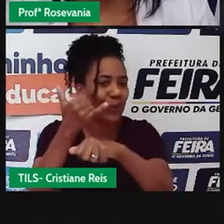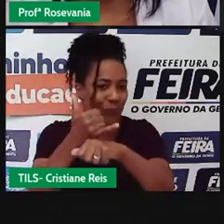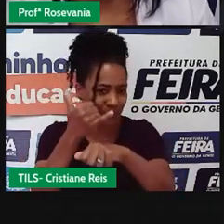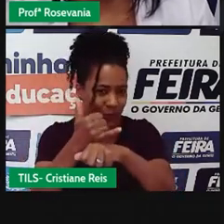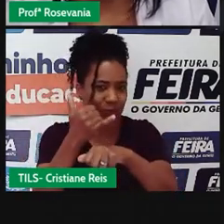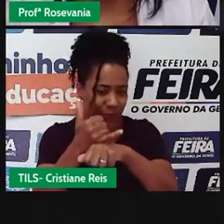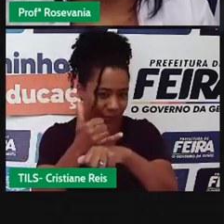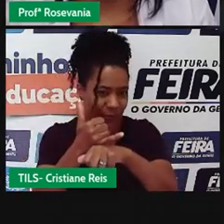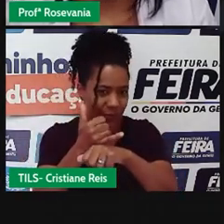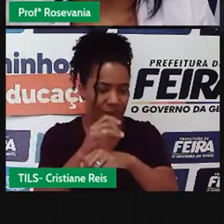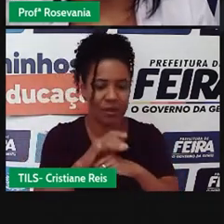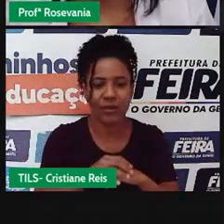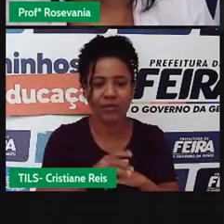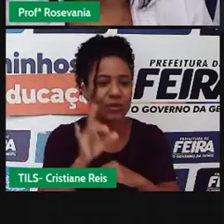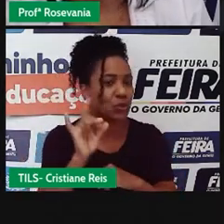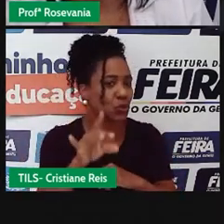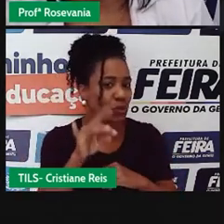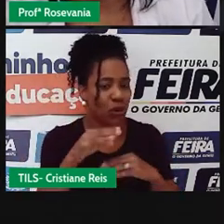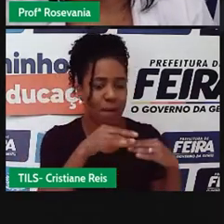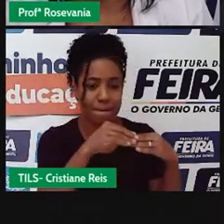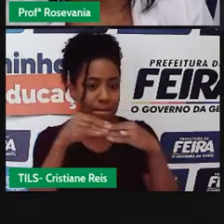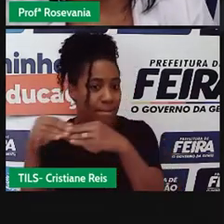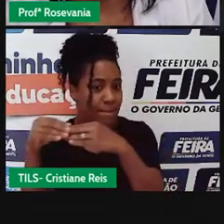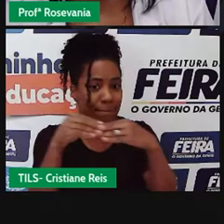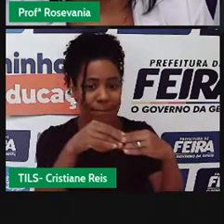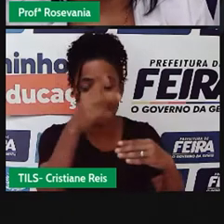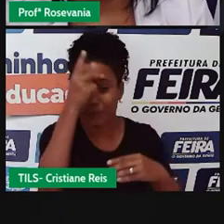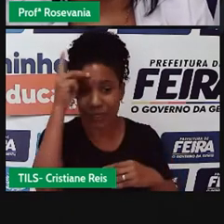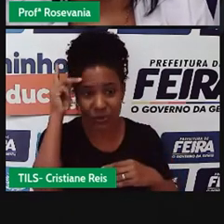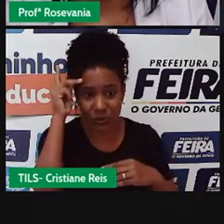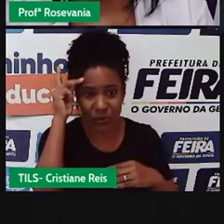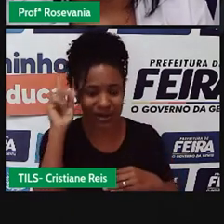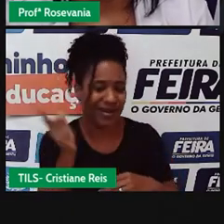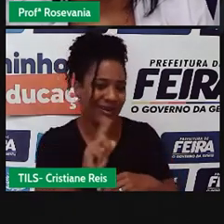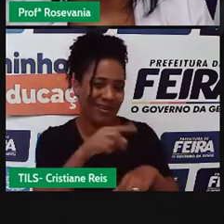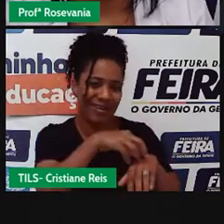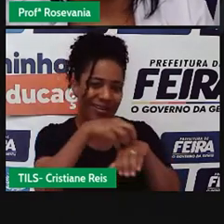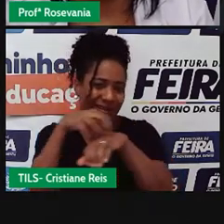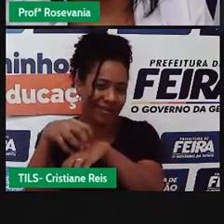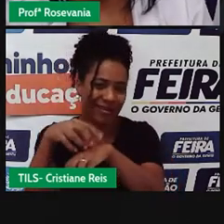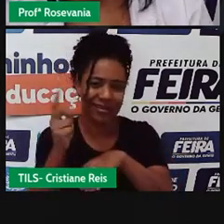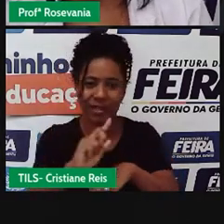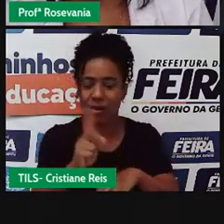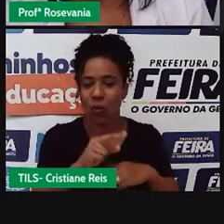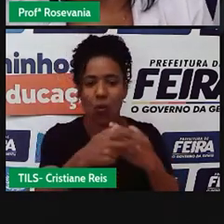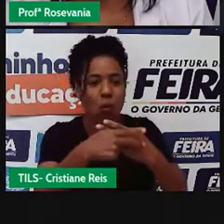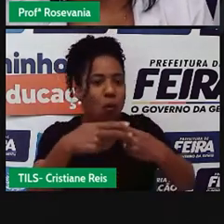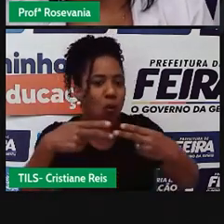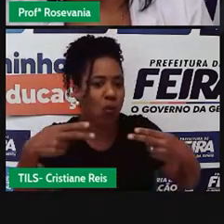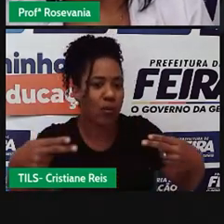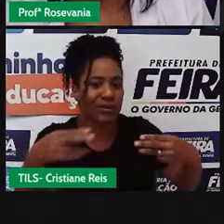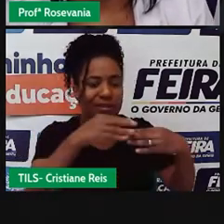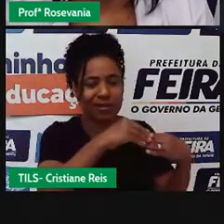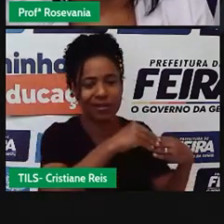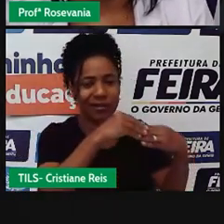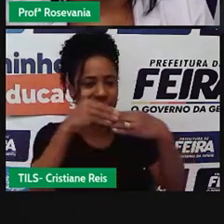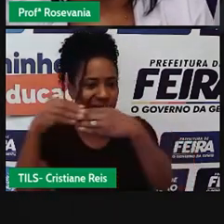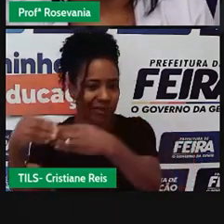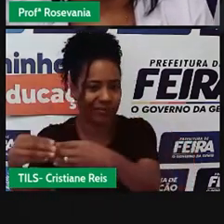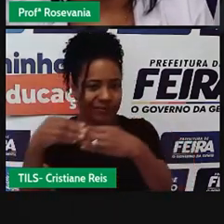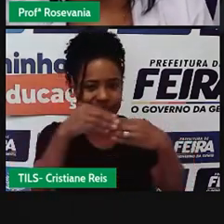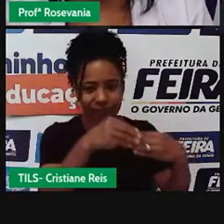tá muito voltado para o transporte de pessoas, ele é mais voltado para o transporte de cargas, para ligar até algumas áreas